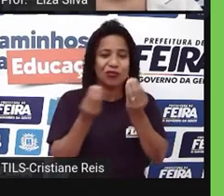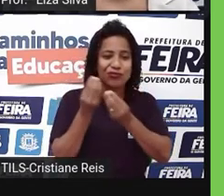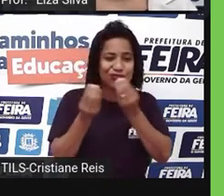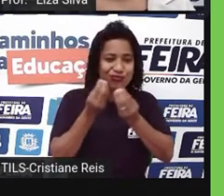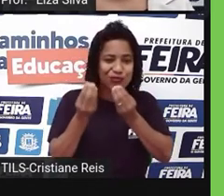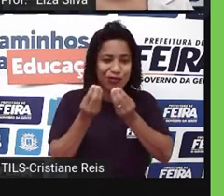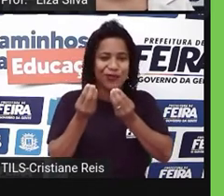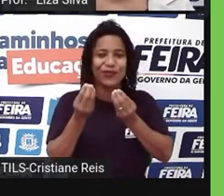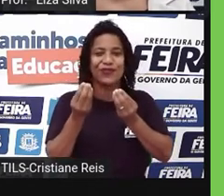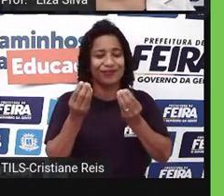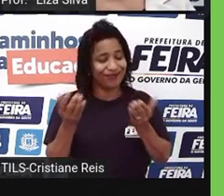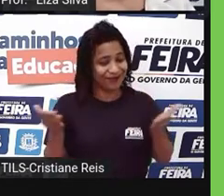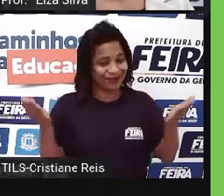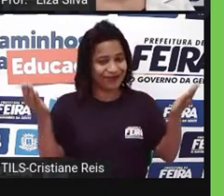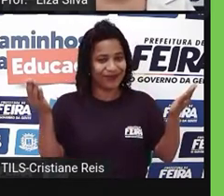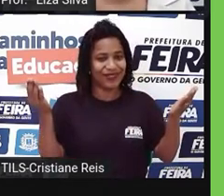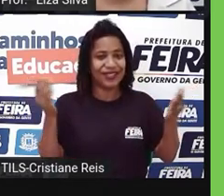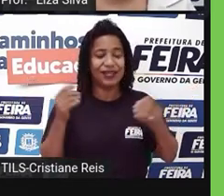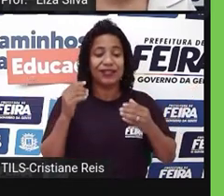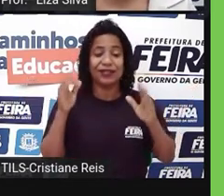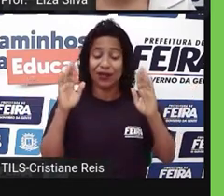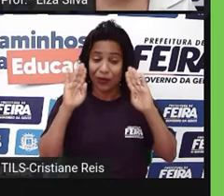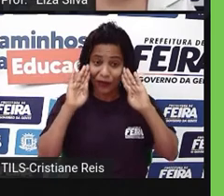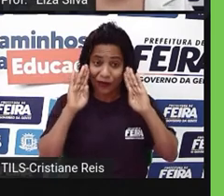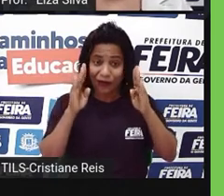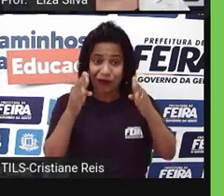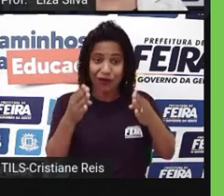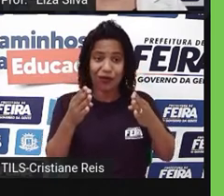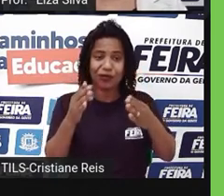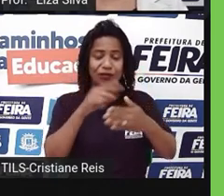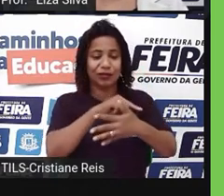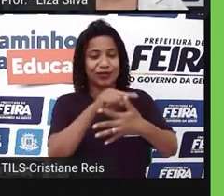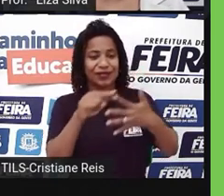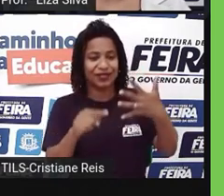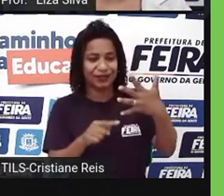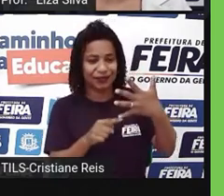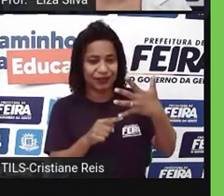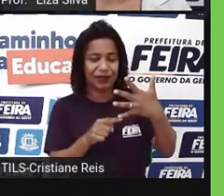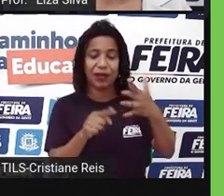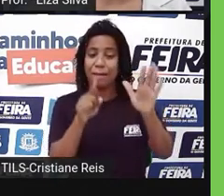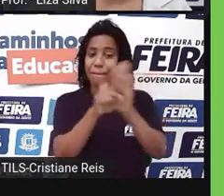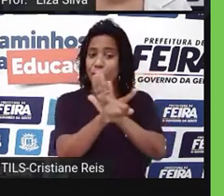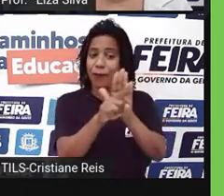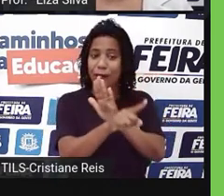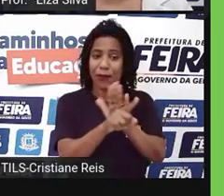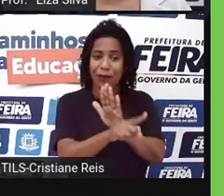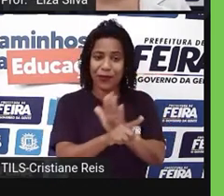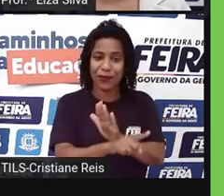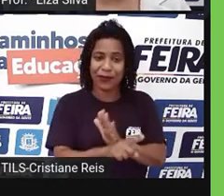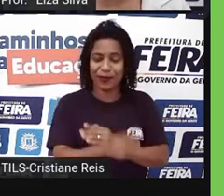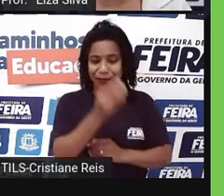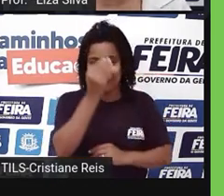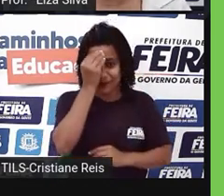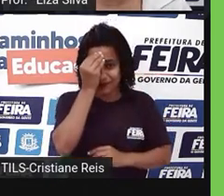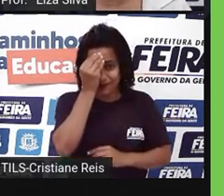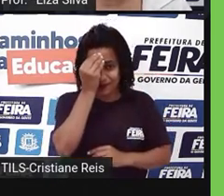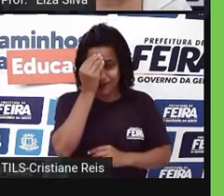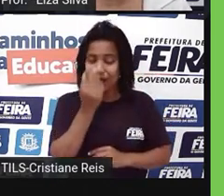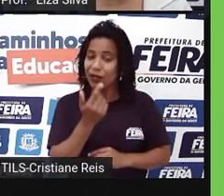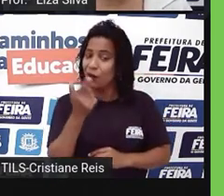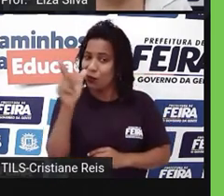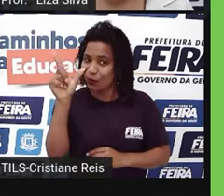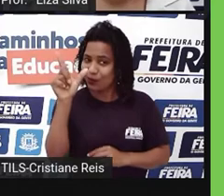Aula de hoje ficará focalizada apenas nessas WH questions. Qual? Qual? outros.